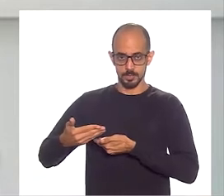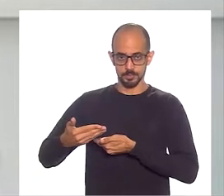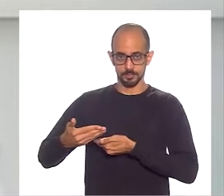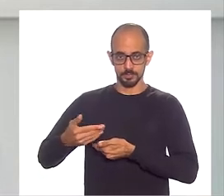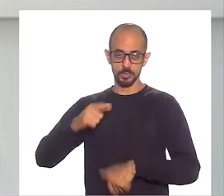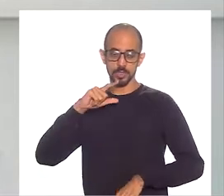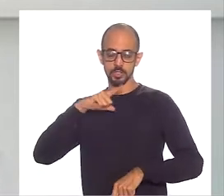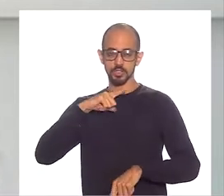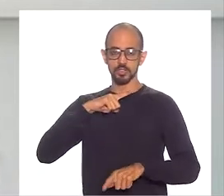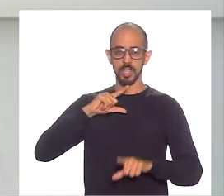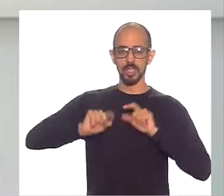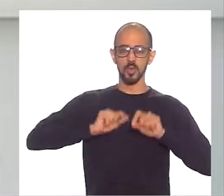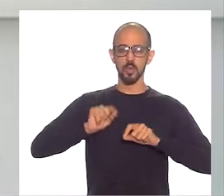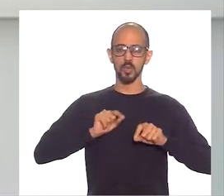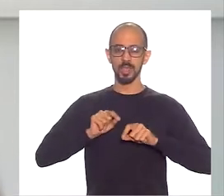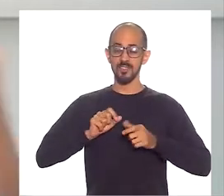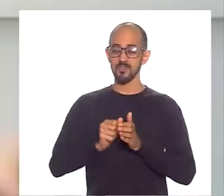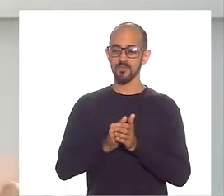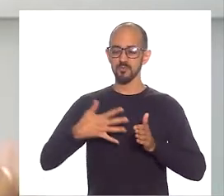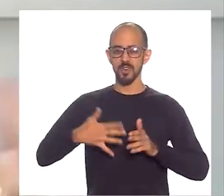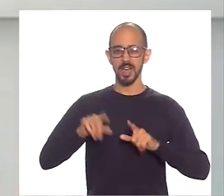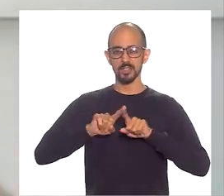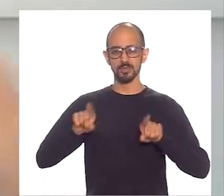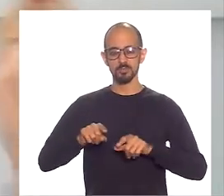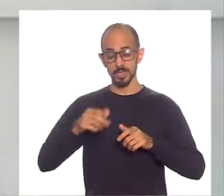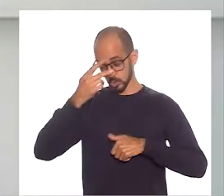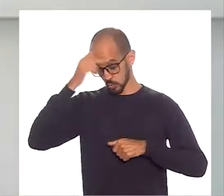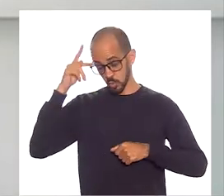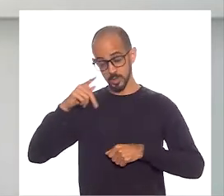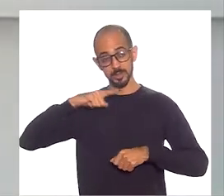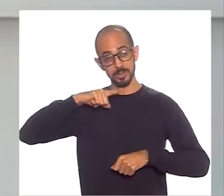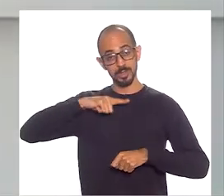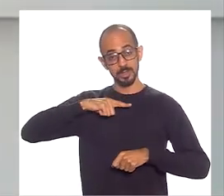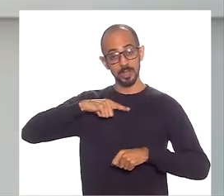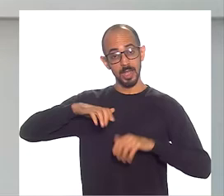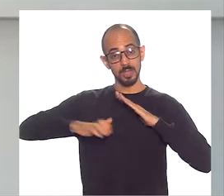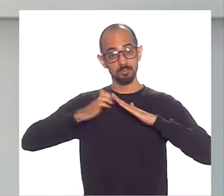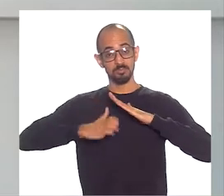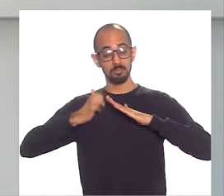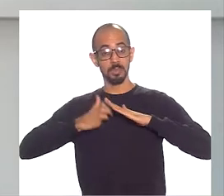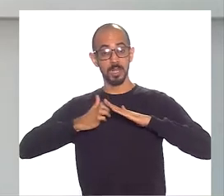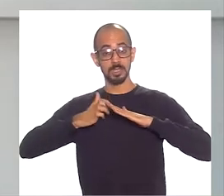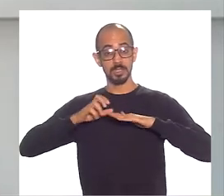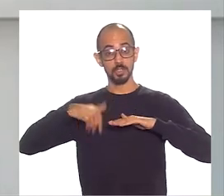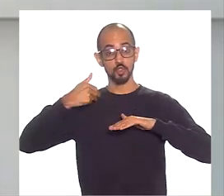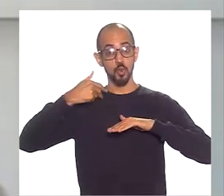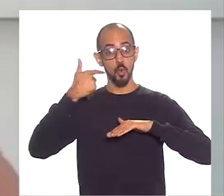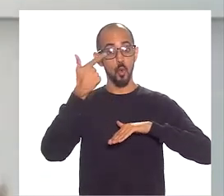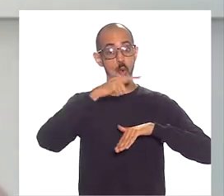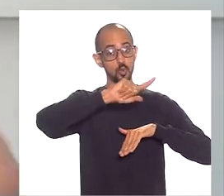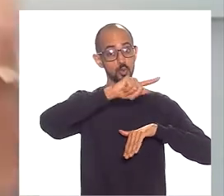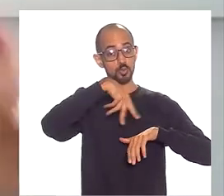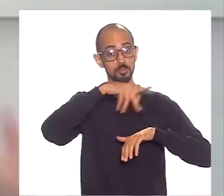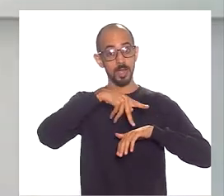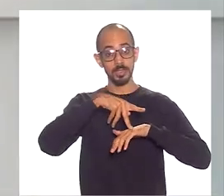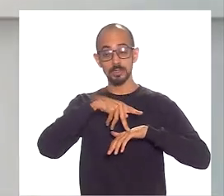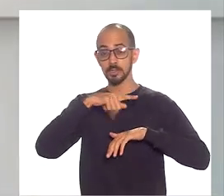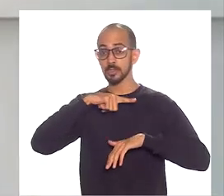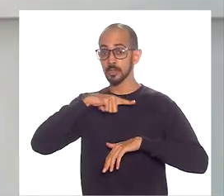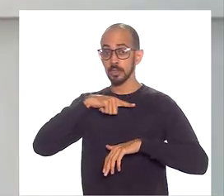gente encontra muitos colaboradores que estão hoje em grandes multinacionais de petróleo, que têm um papel